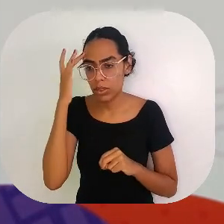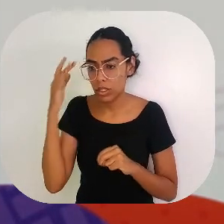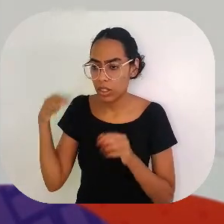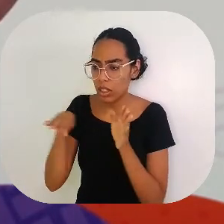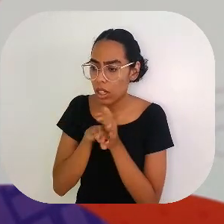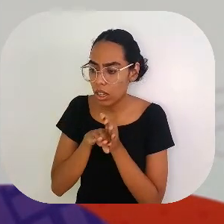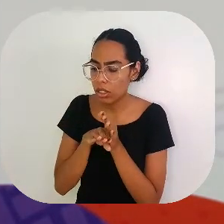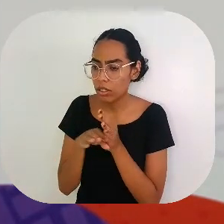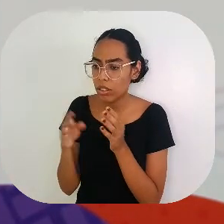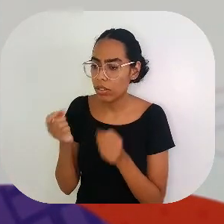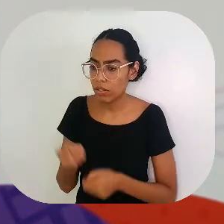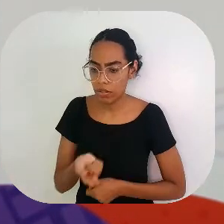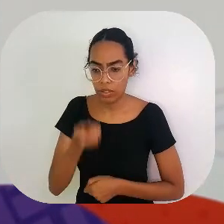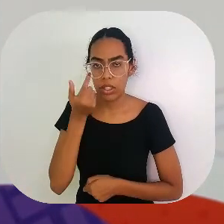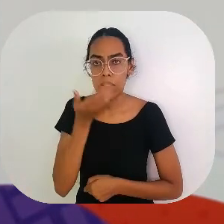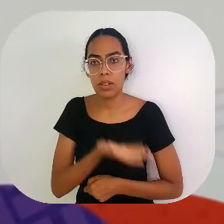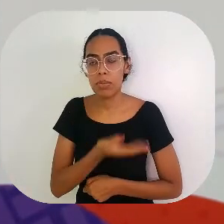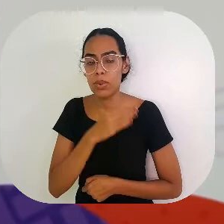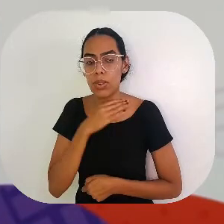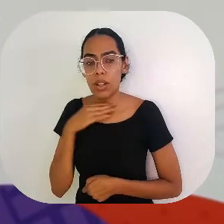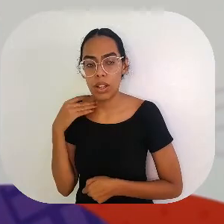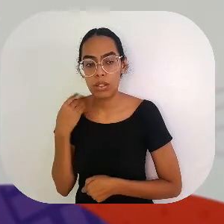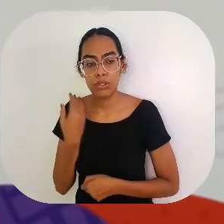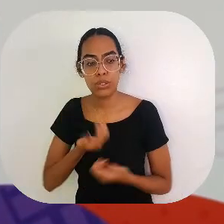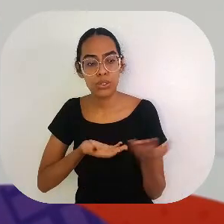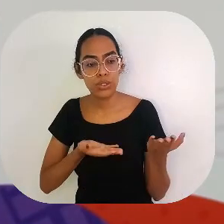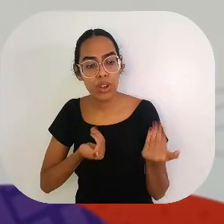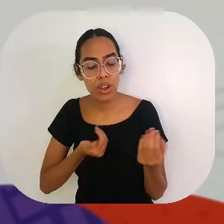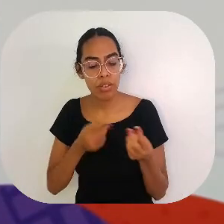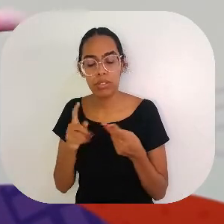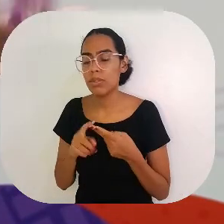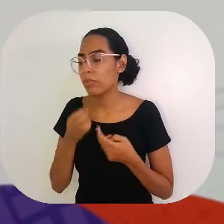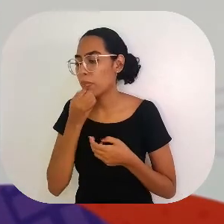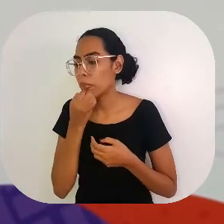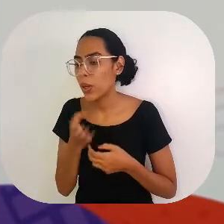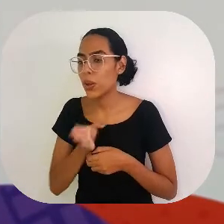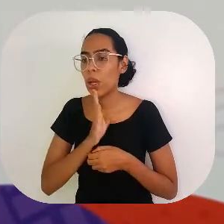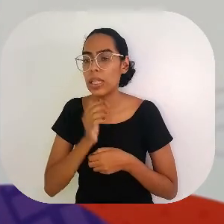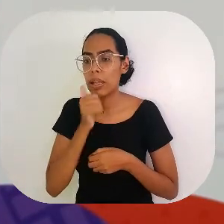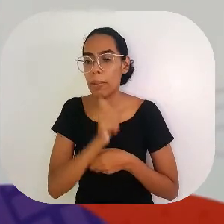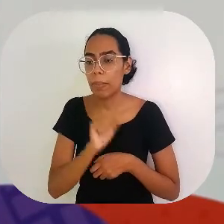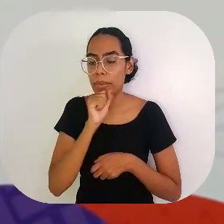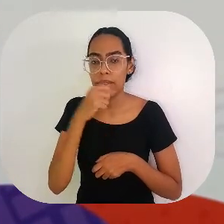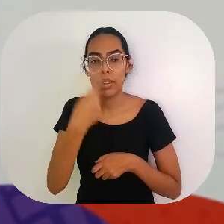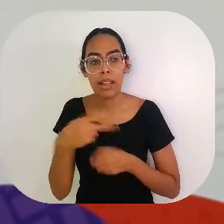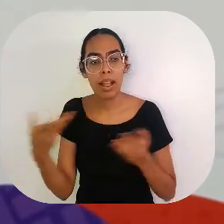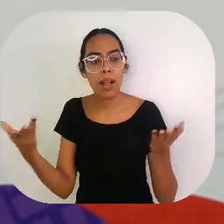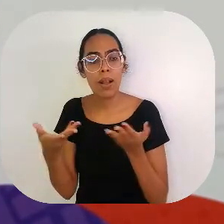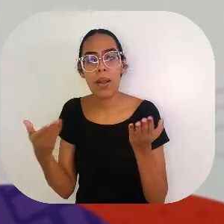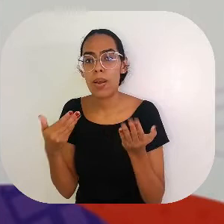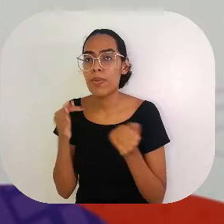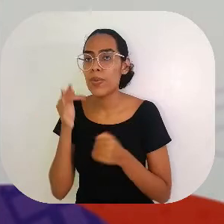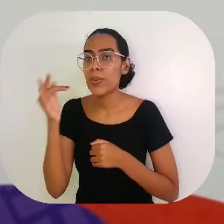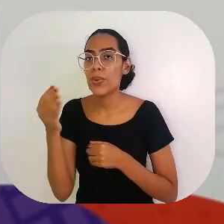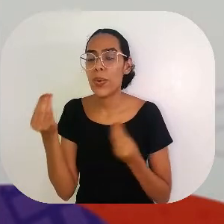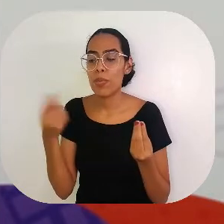morto. E o povo começou a chegar, começou a chegar e disse, Oh, morreu tão novo, tão novo, morreu. Era um menino tão bom. Eu conhecia a mãe dele.